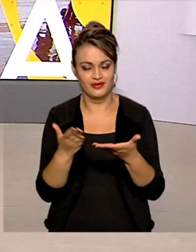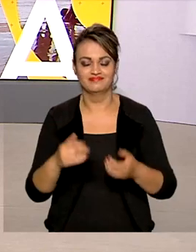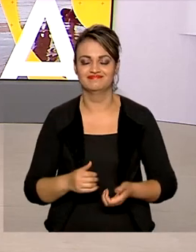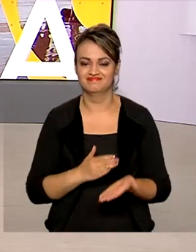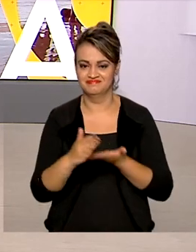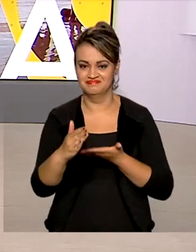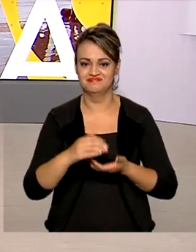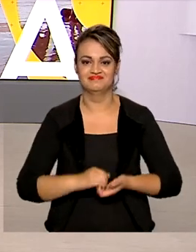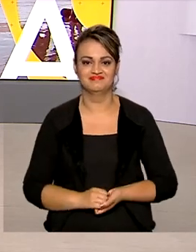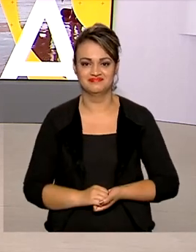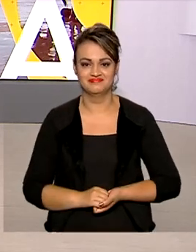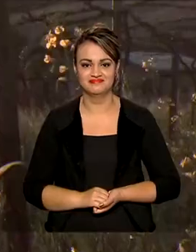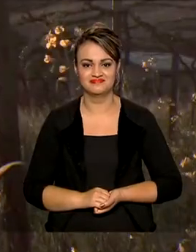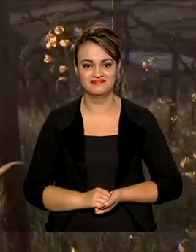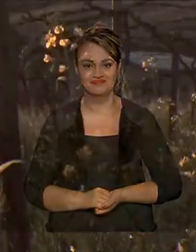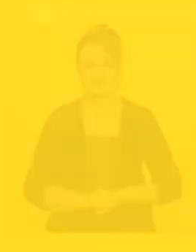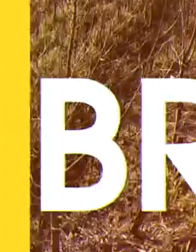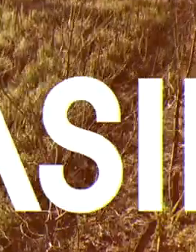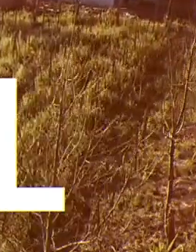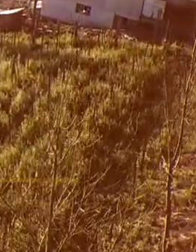o Brasil em Dia já está no ar.